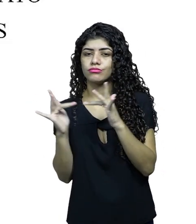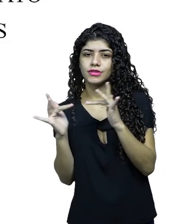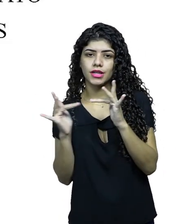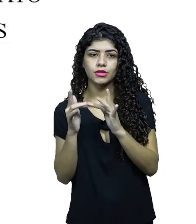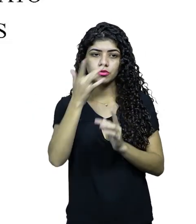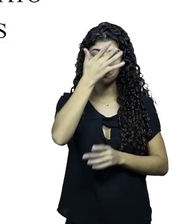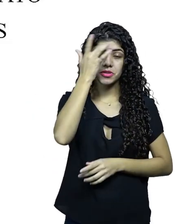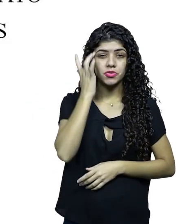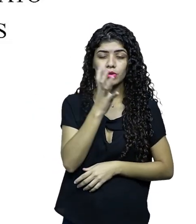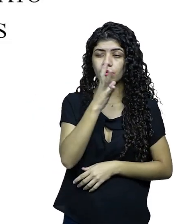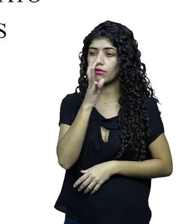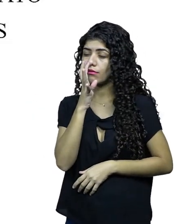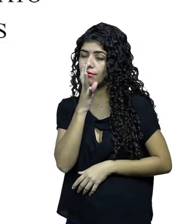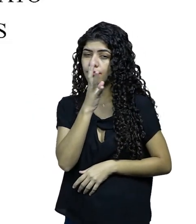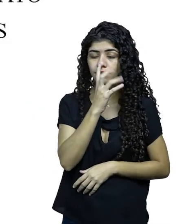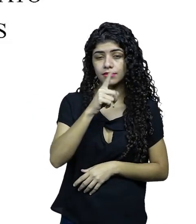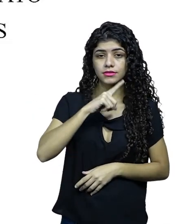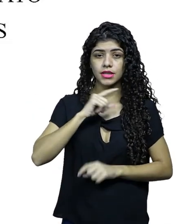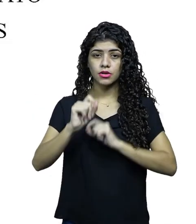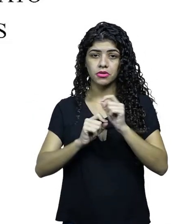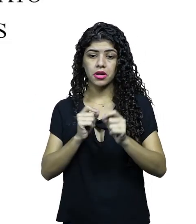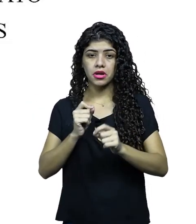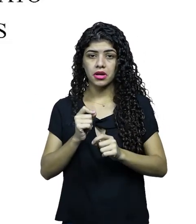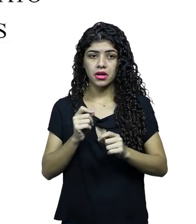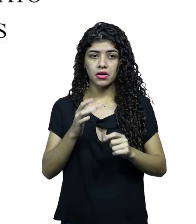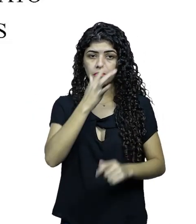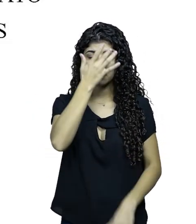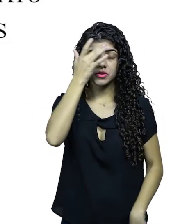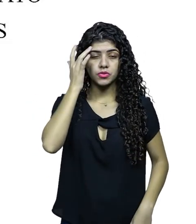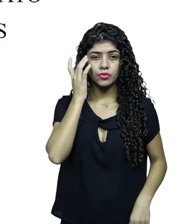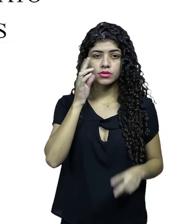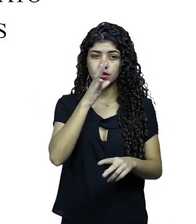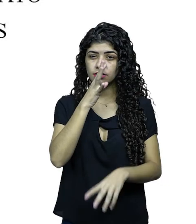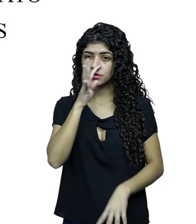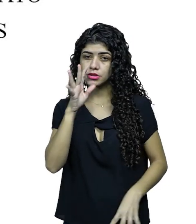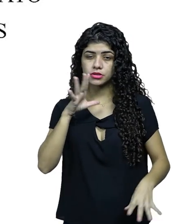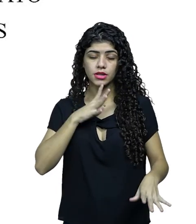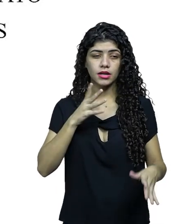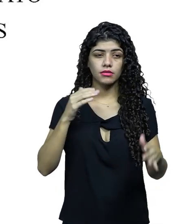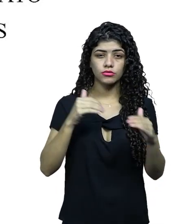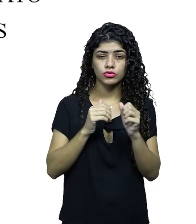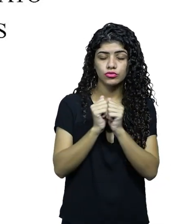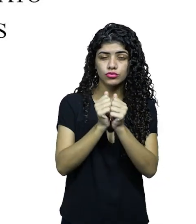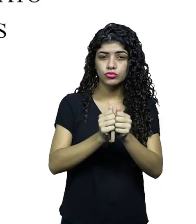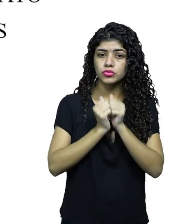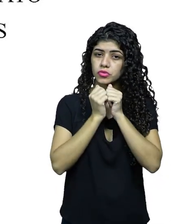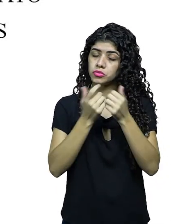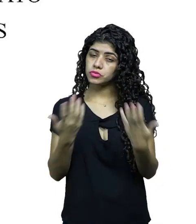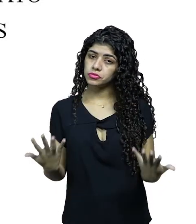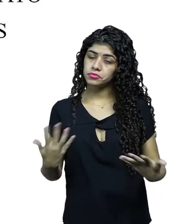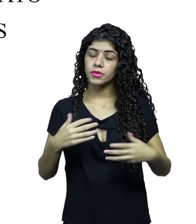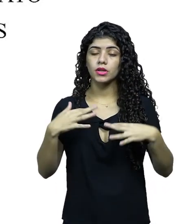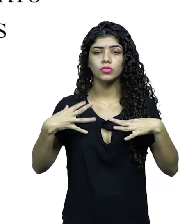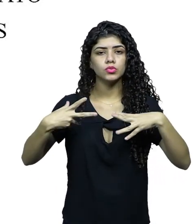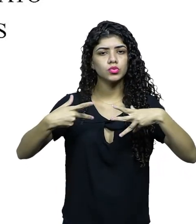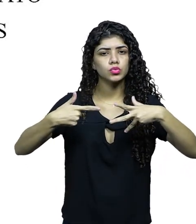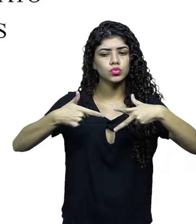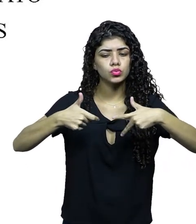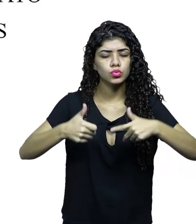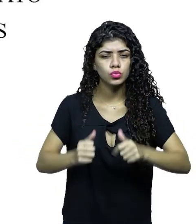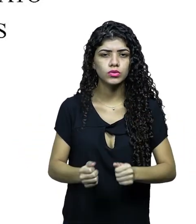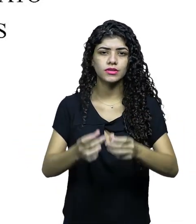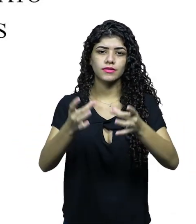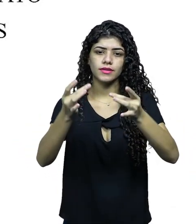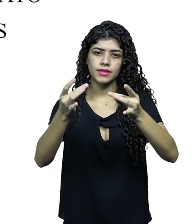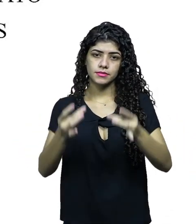Existe contato com o público? Existe alguma participação do público? Existem regras? Existem competições? Então,